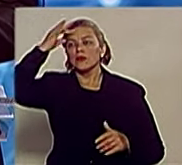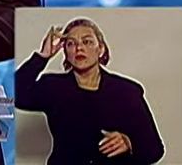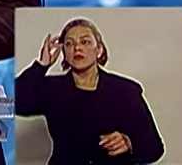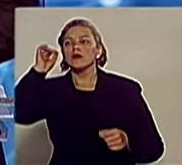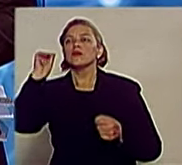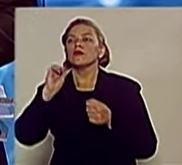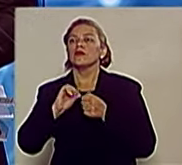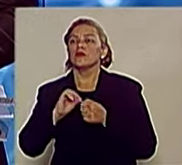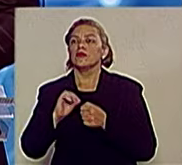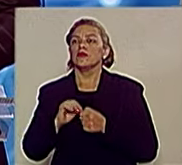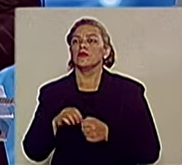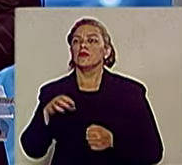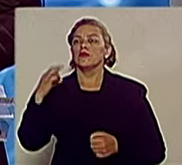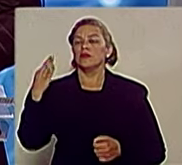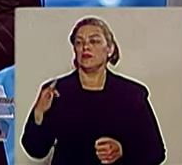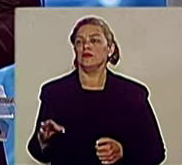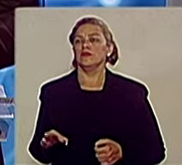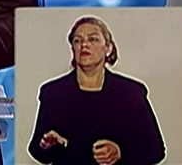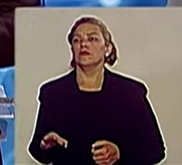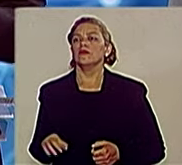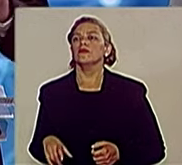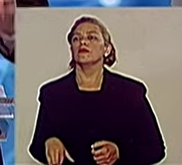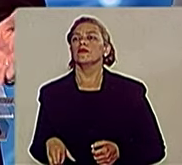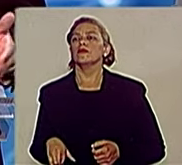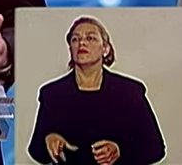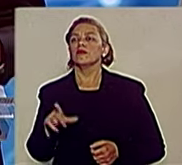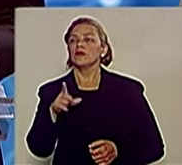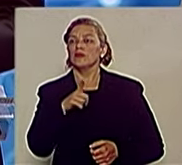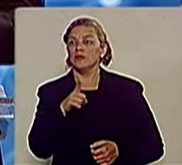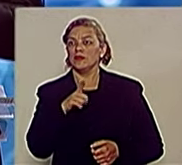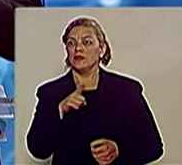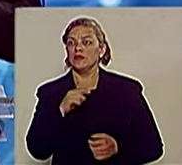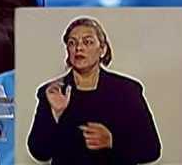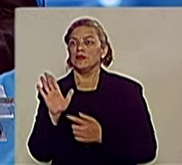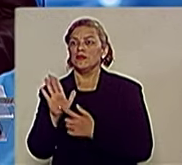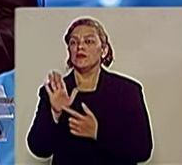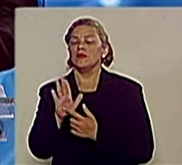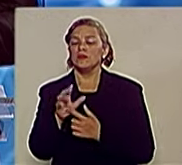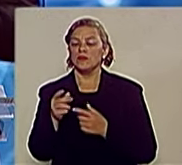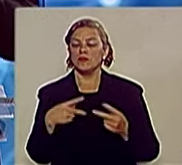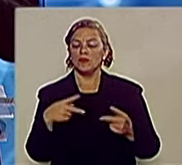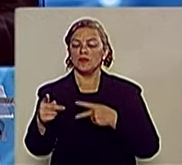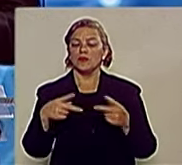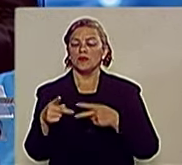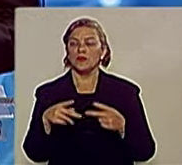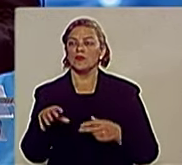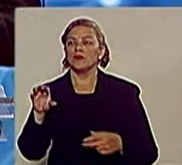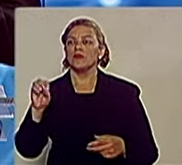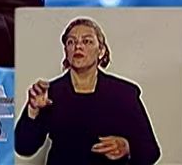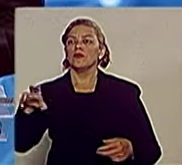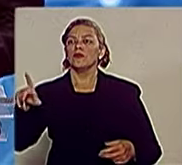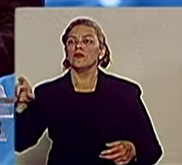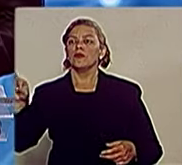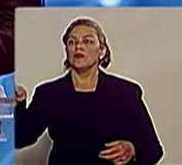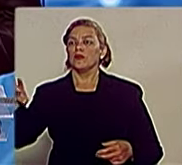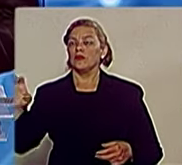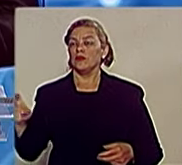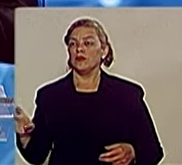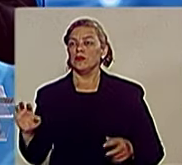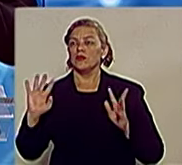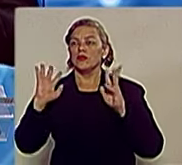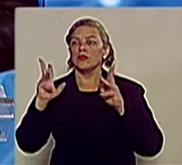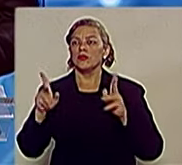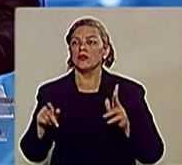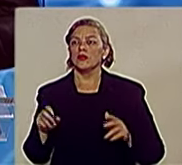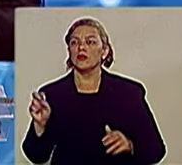fazer as interligações viárias da cidade, temos que entregar a Via Cambuí, a Via Oeste, pensar e analisar a questão da Via Banhado,